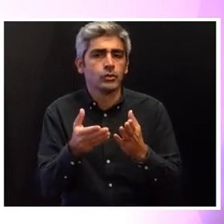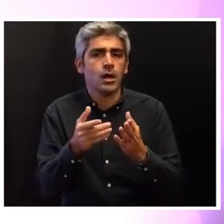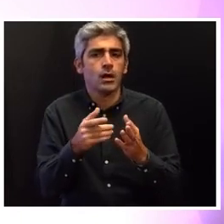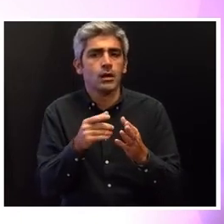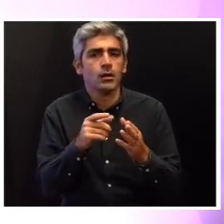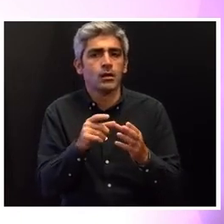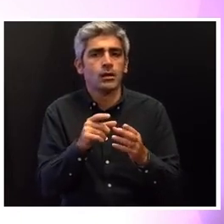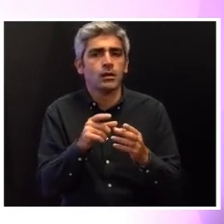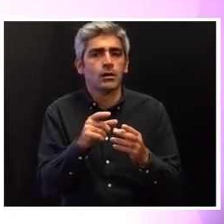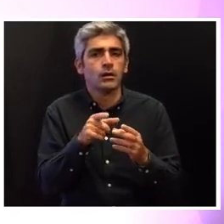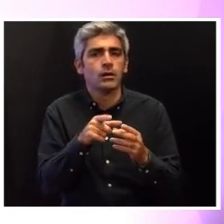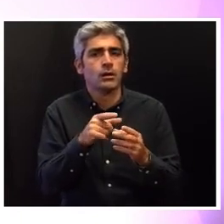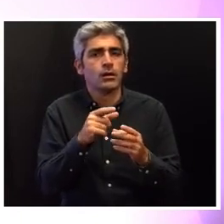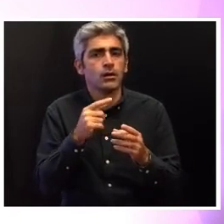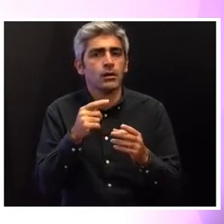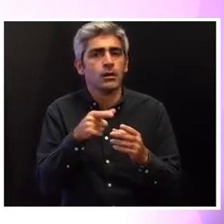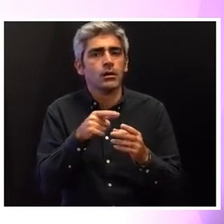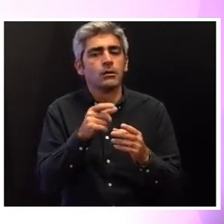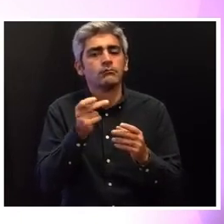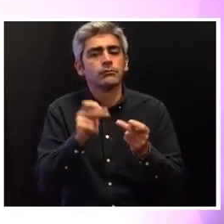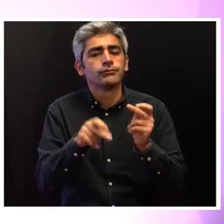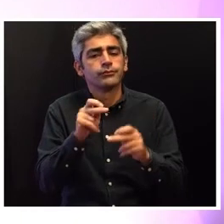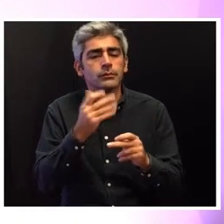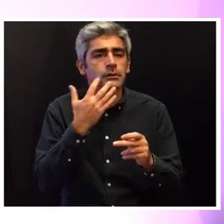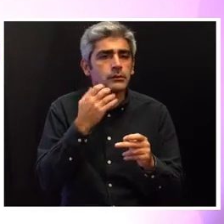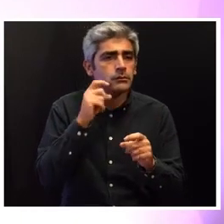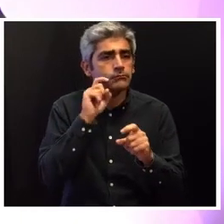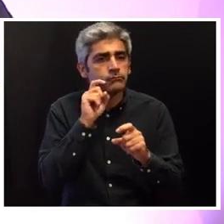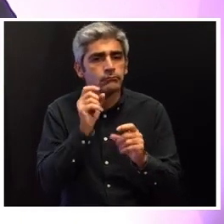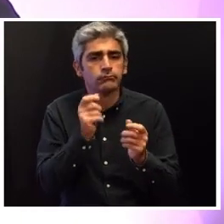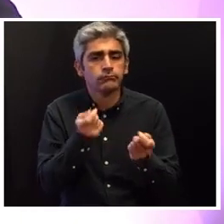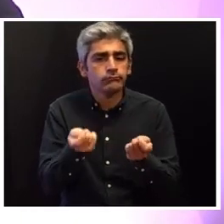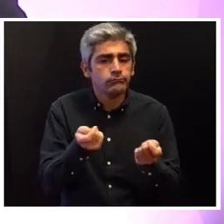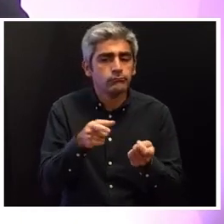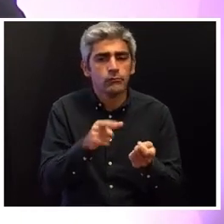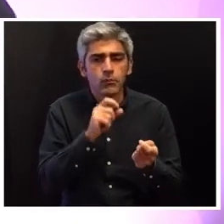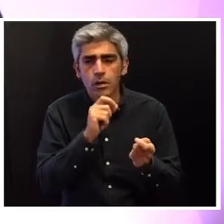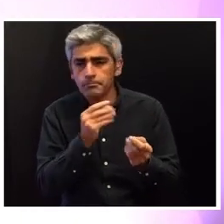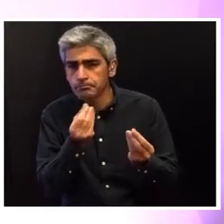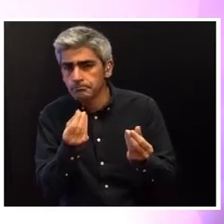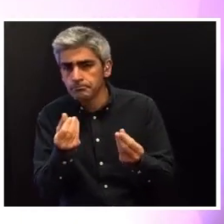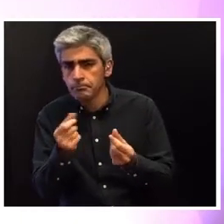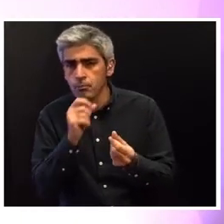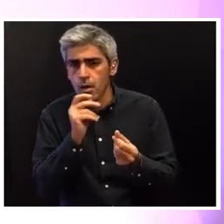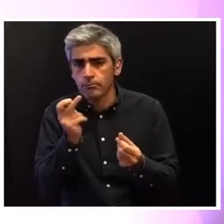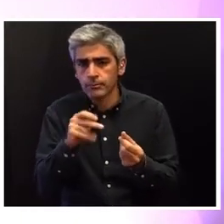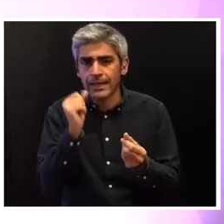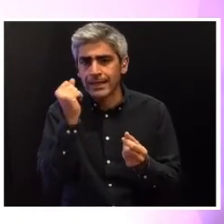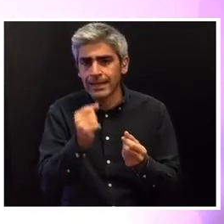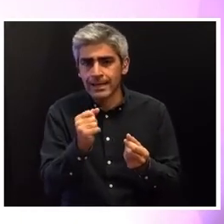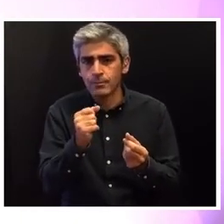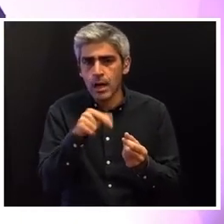determinar as exigências cautelares que, adquiridos indícios bastantes da prática do crime,